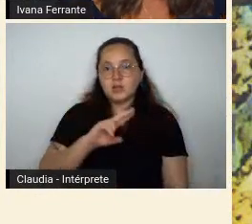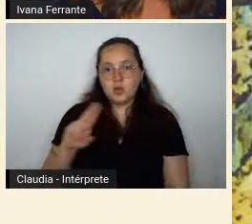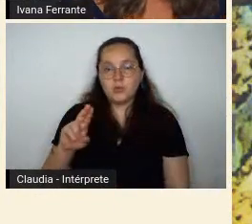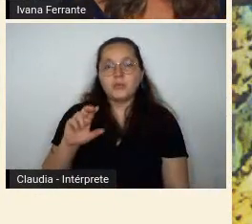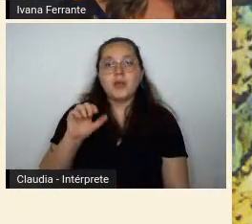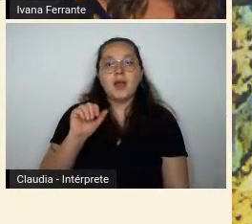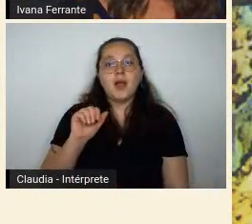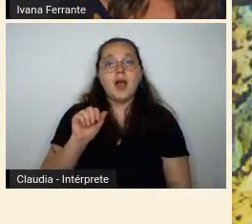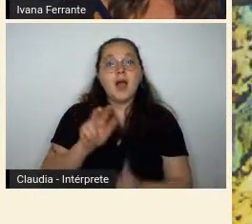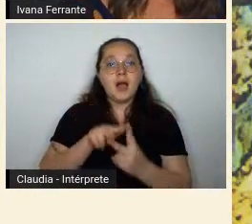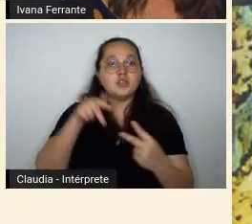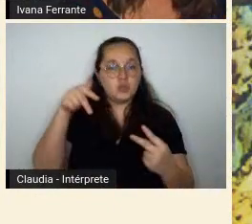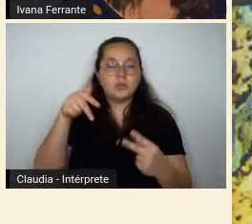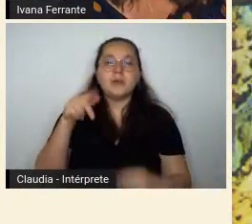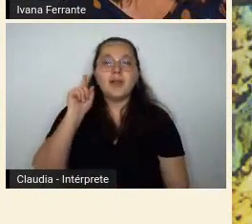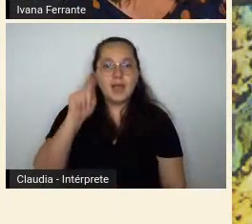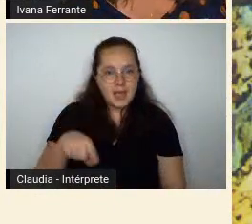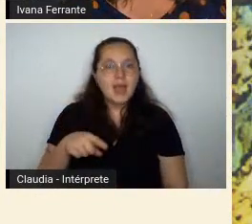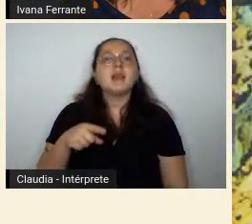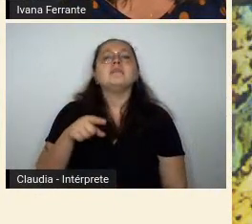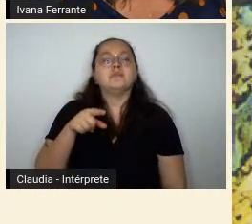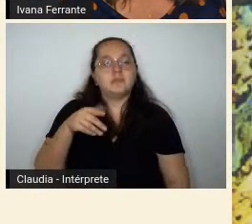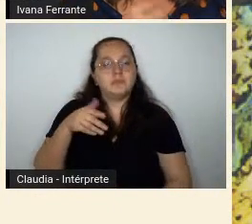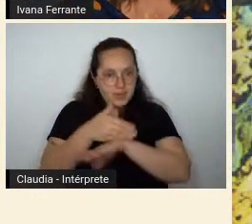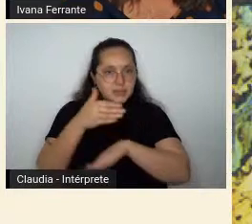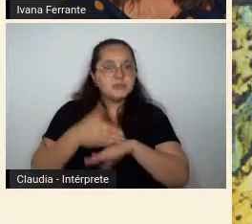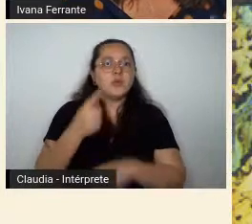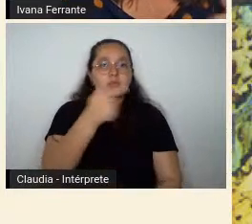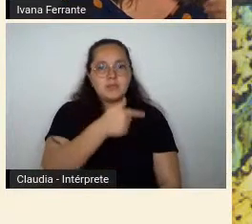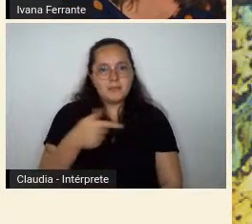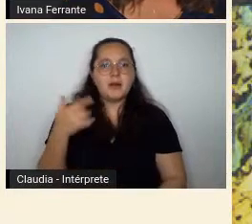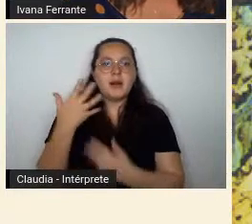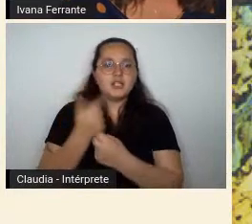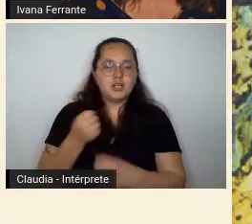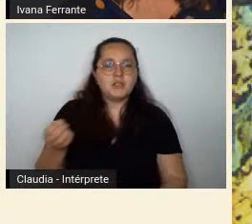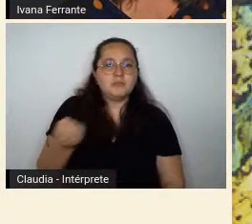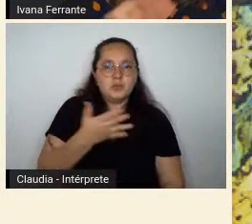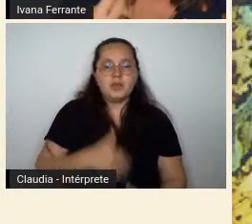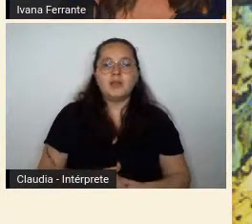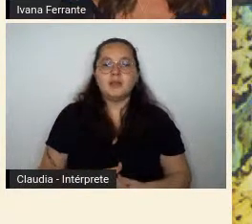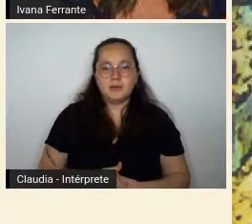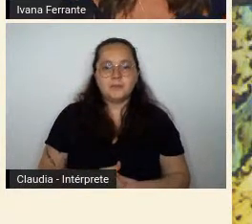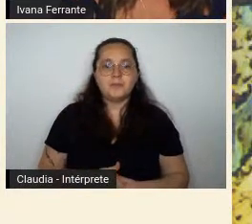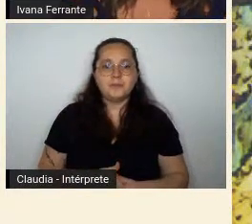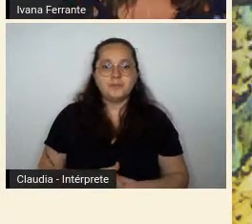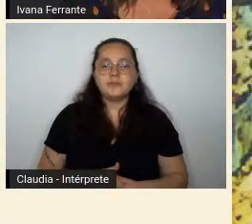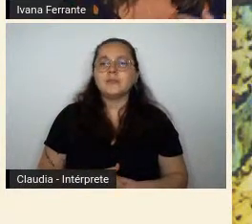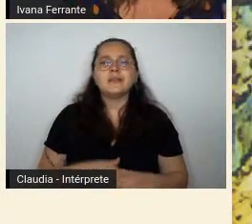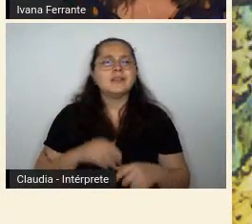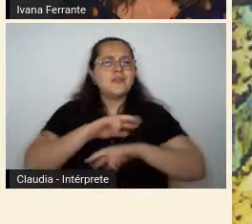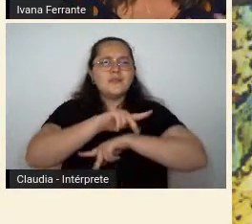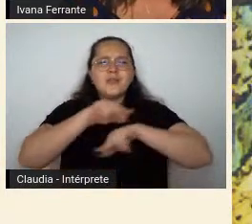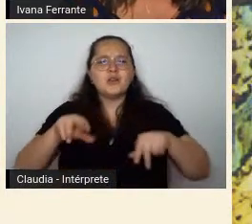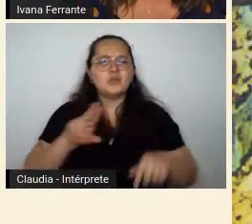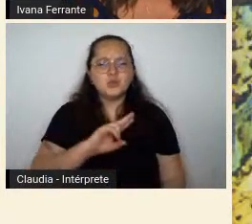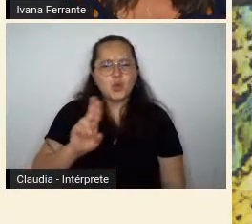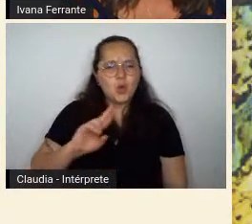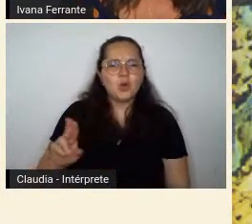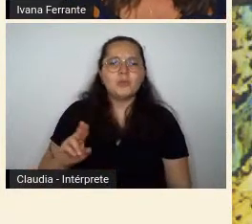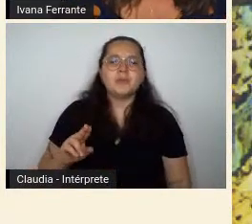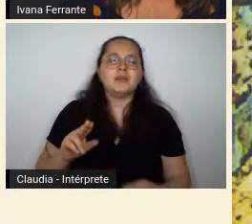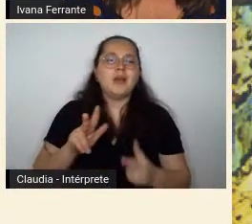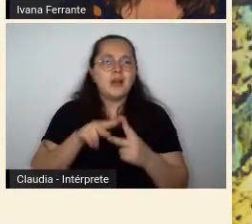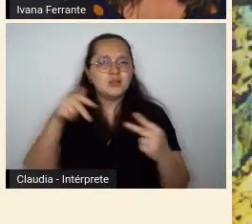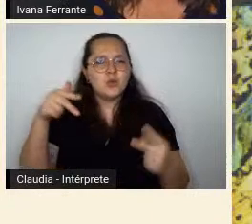lá na Semana da Arte Moderna, a sombra, Petrópolis ou os trabalhadores, o nome meio